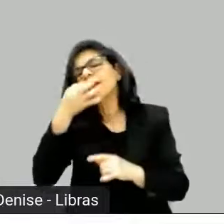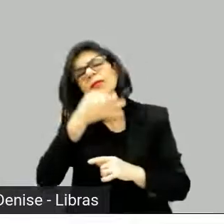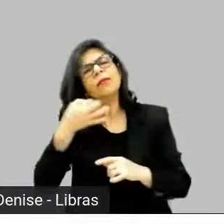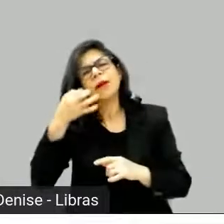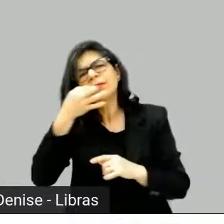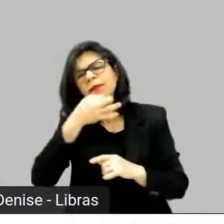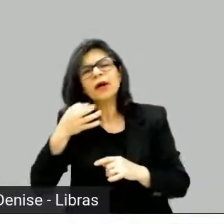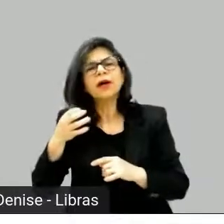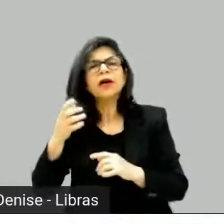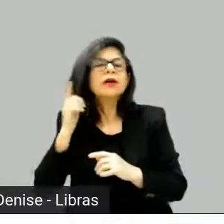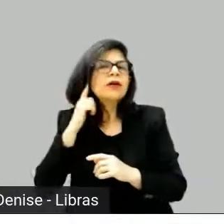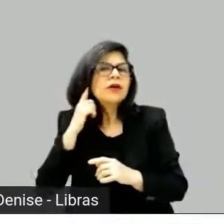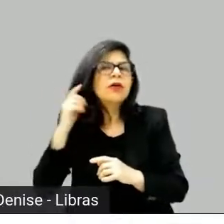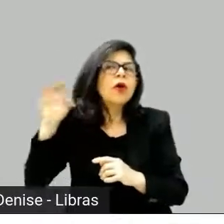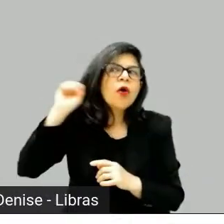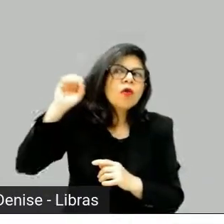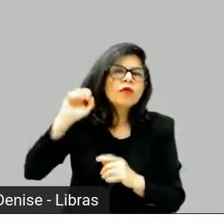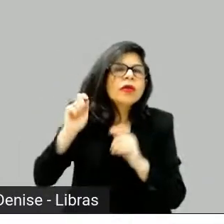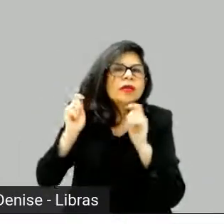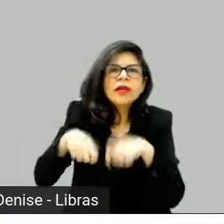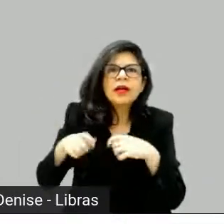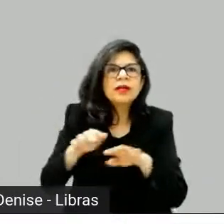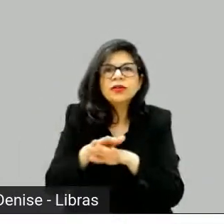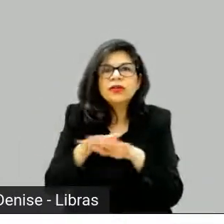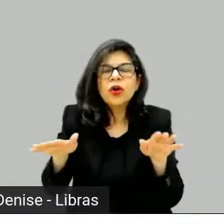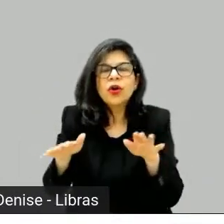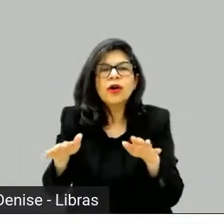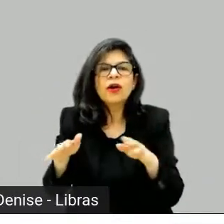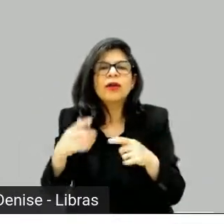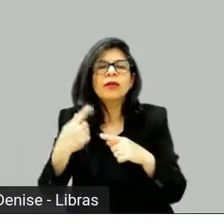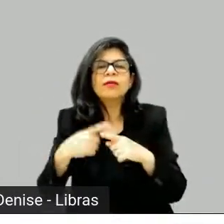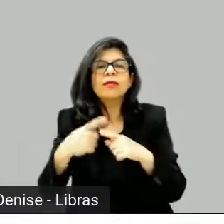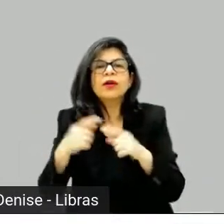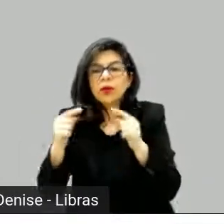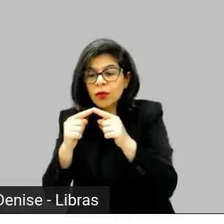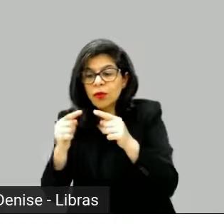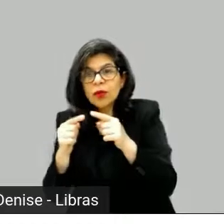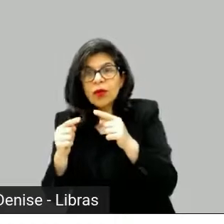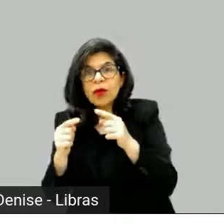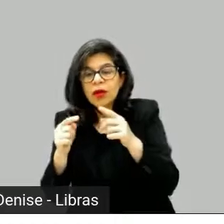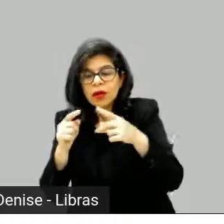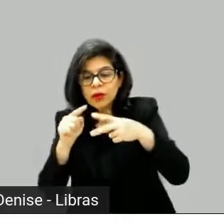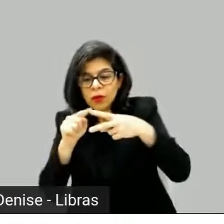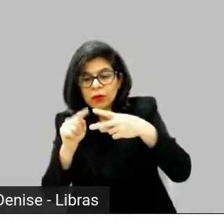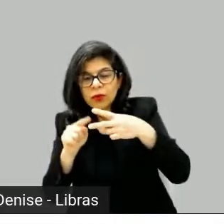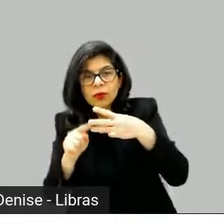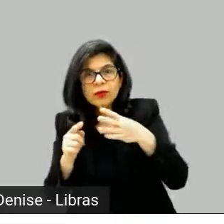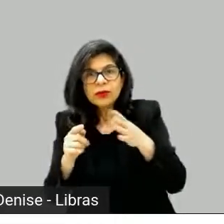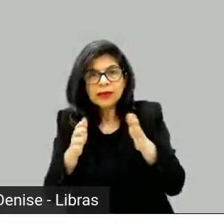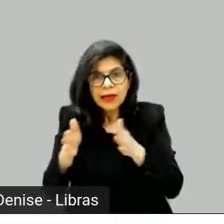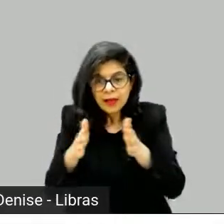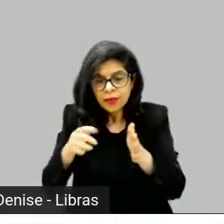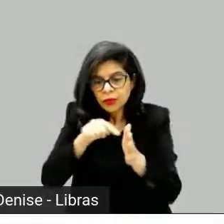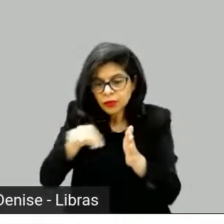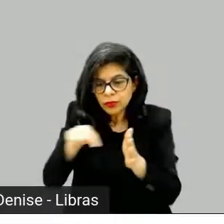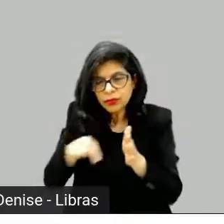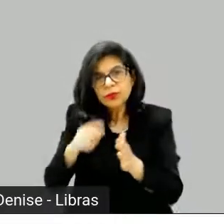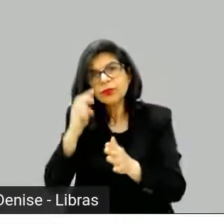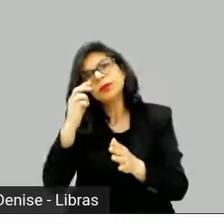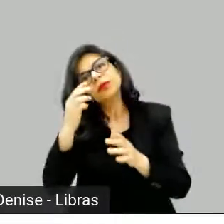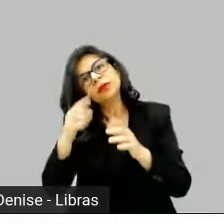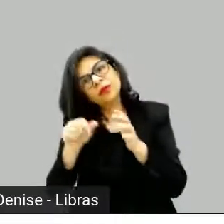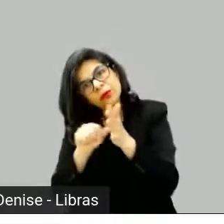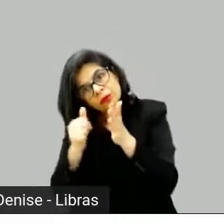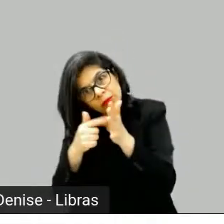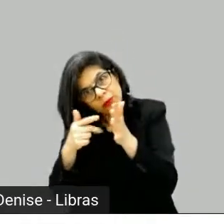o podcast, é uma série, são três temporadas, se passa nos Estados Unidos inteiro, o personagem viaja para tudo quanto é lugar, e qual é